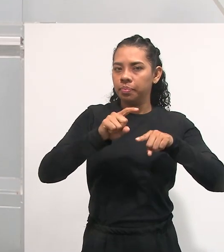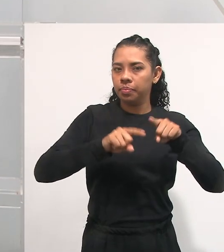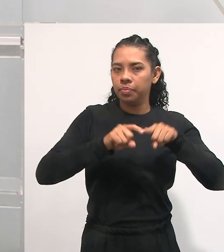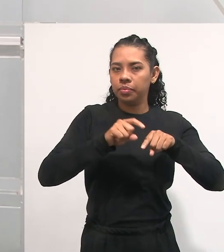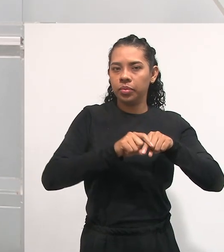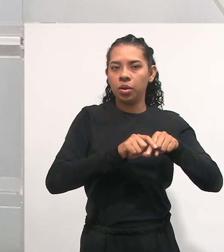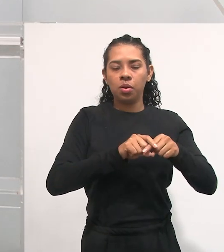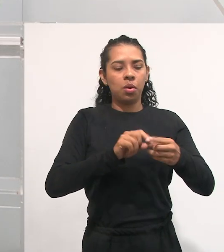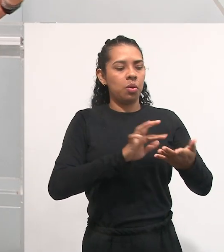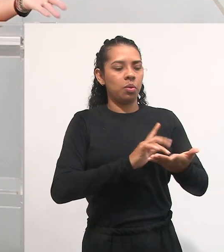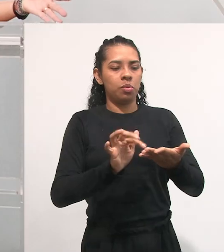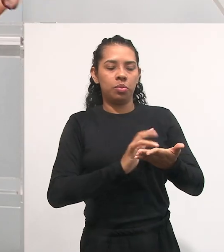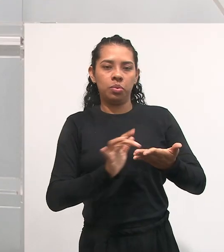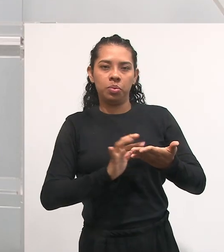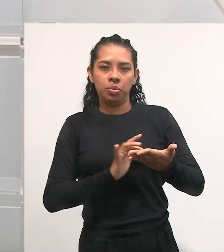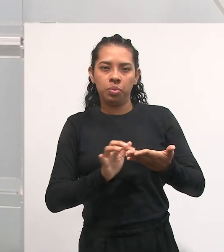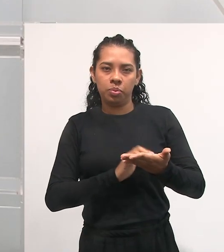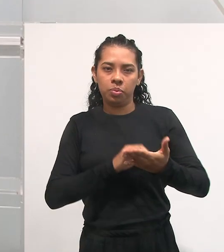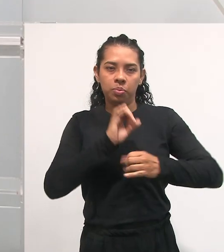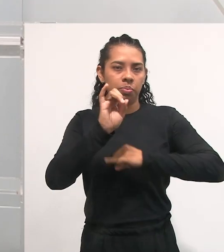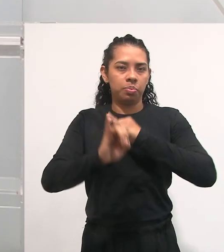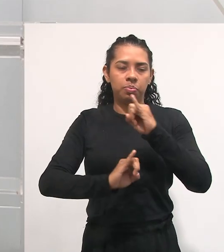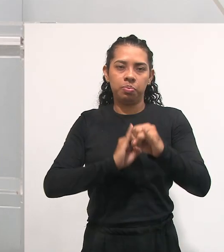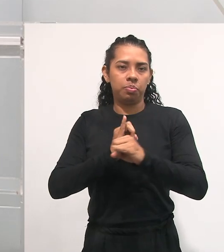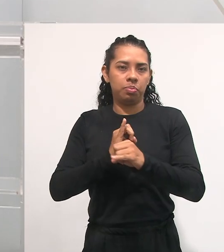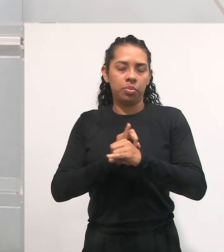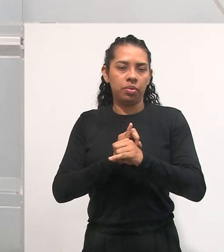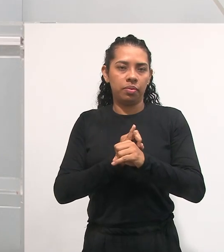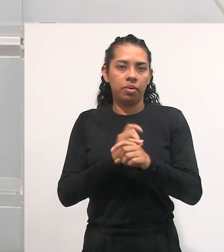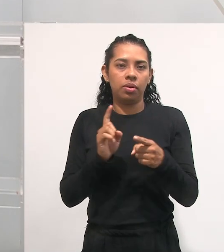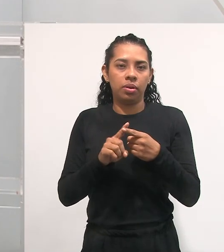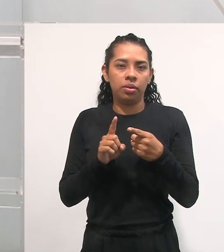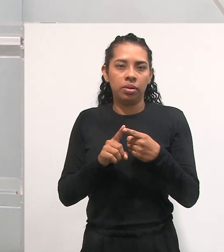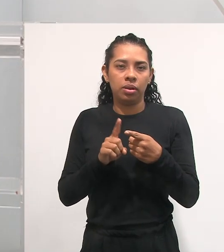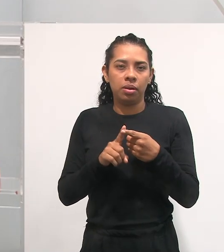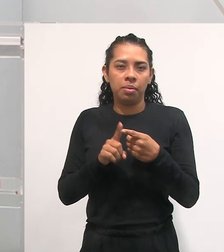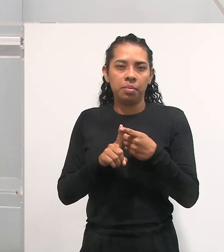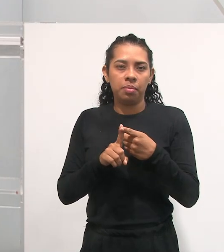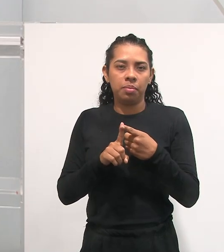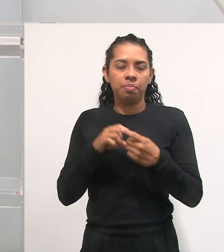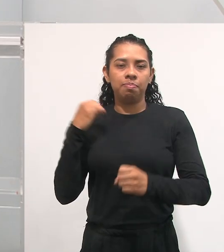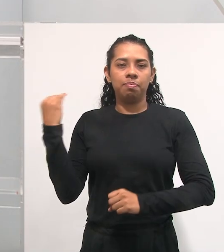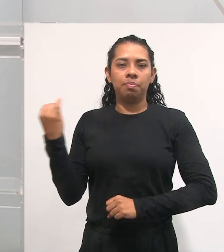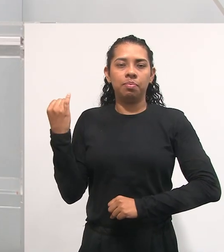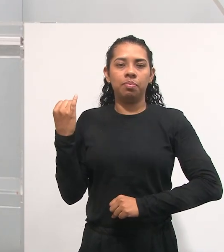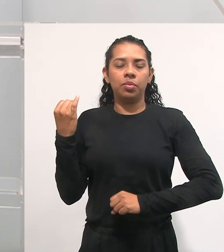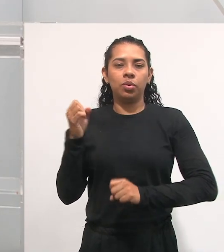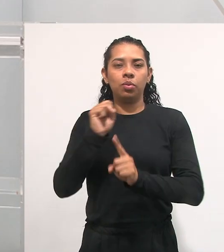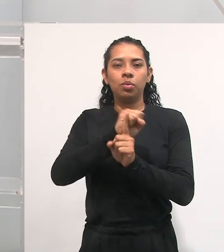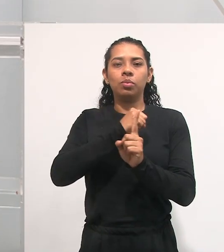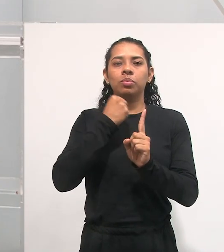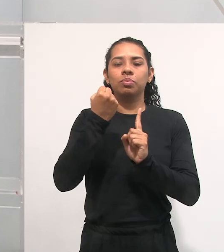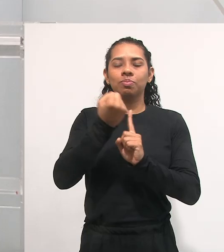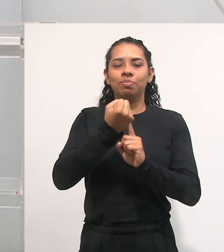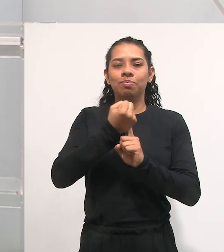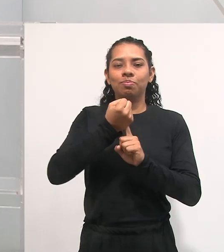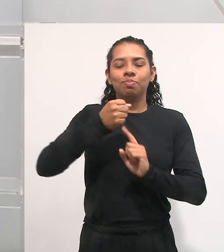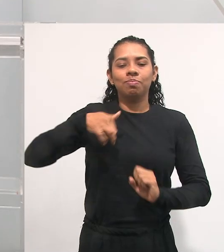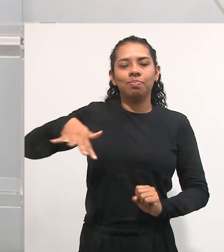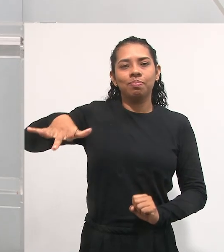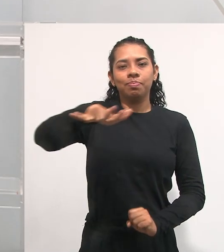material, com o objeto, então com o teclado, com o ambiente virtual, e é por isso que ele considerava que a aprendizagem era socio